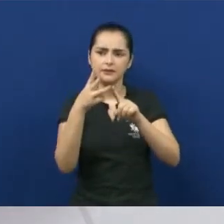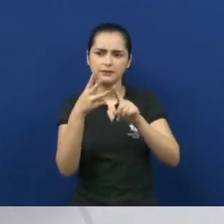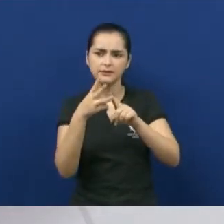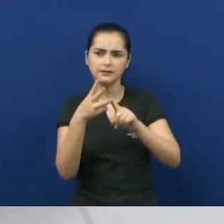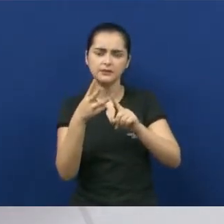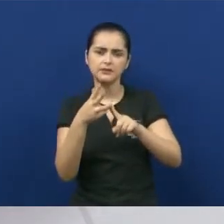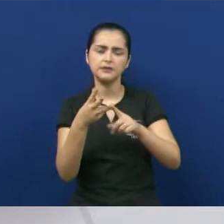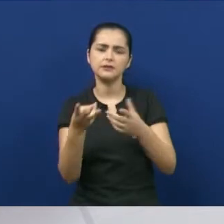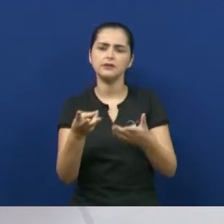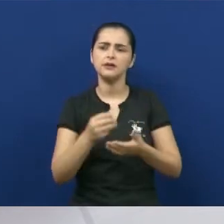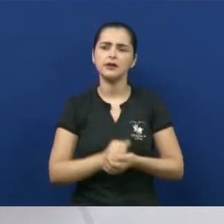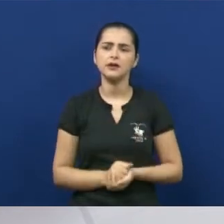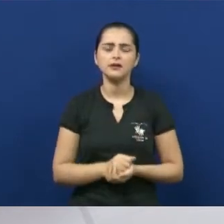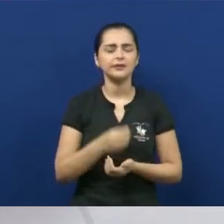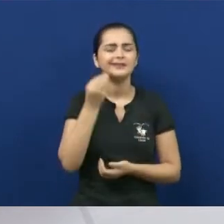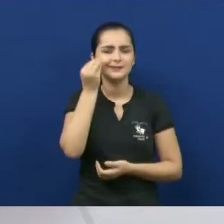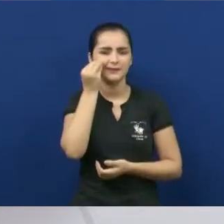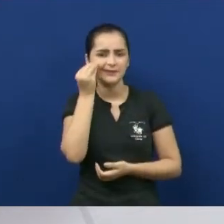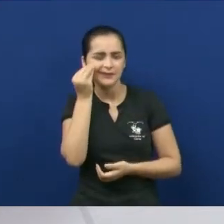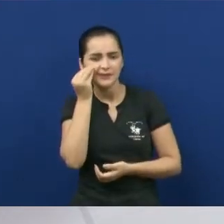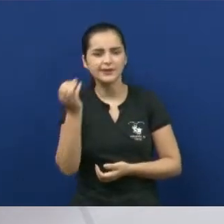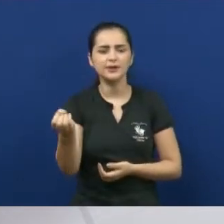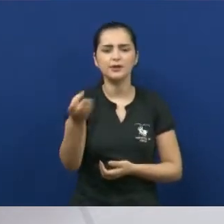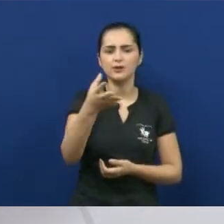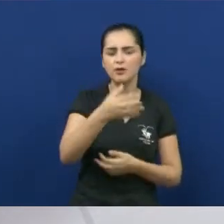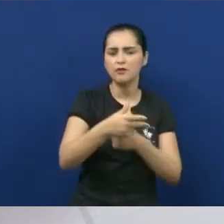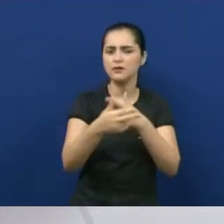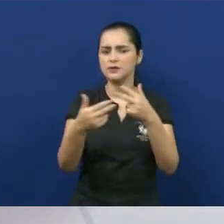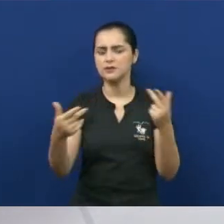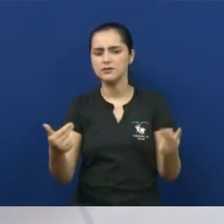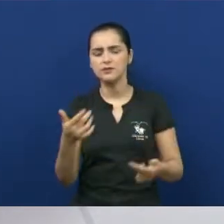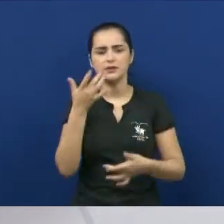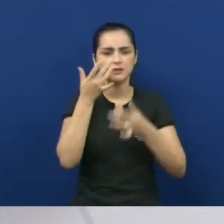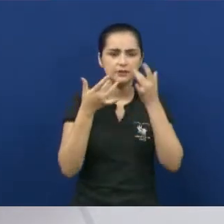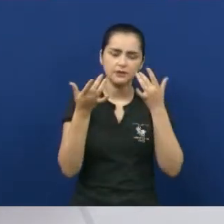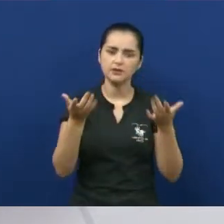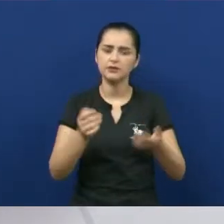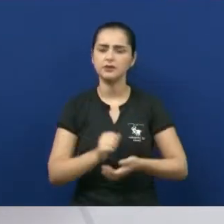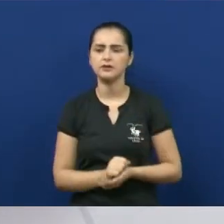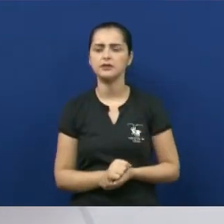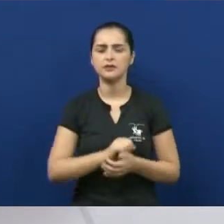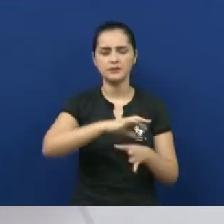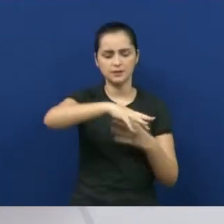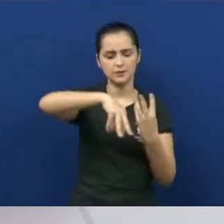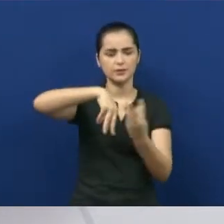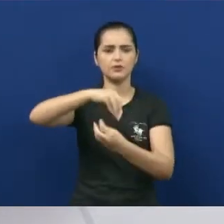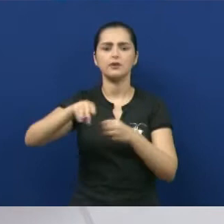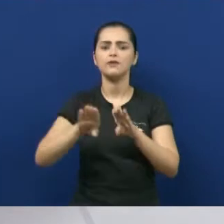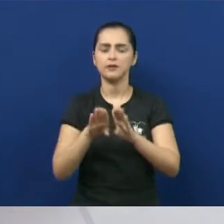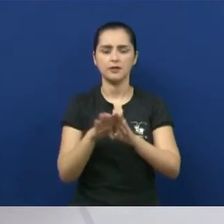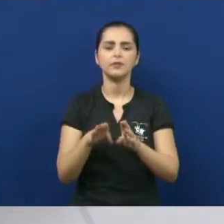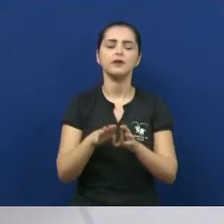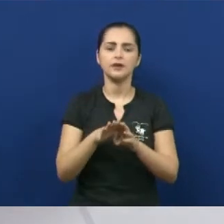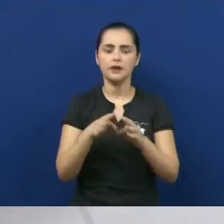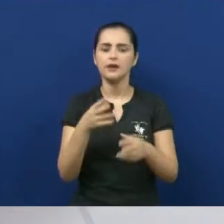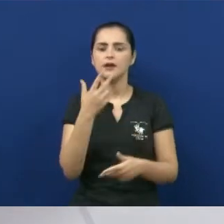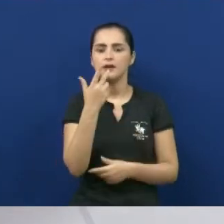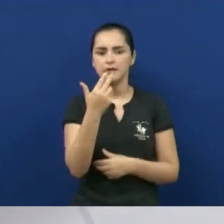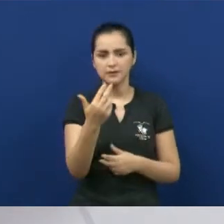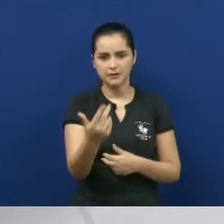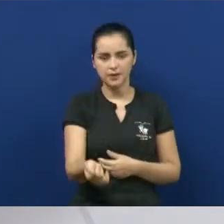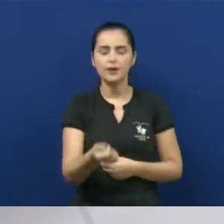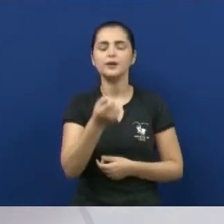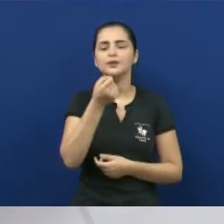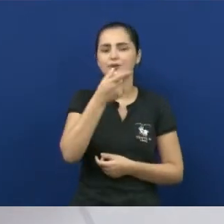marcada, e eles iam experimentando novas formas artísticas, né? Se misturava também uma linguagem mais